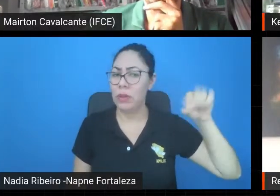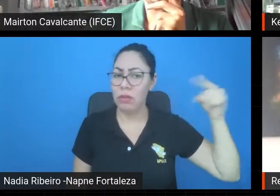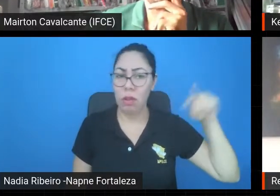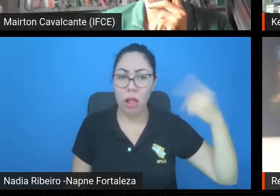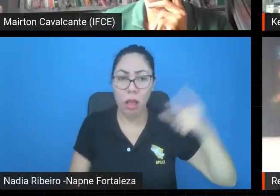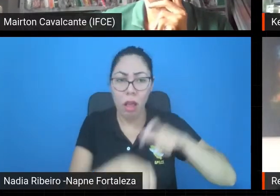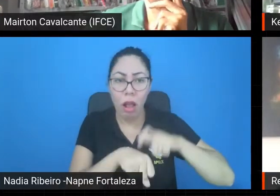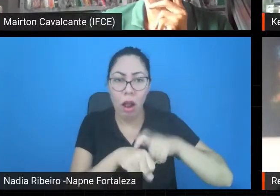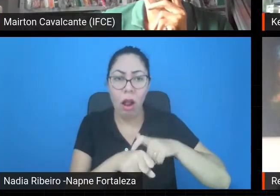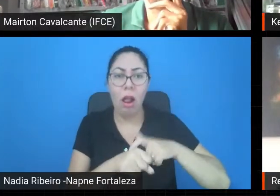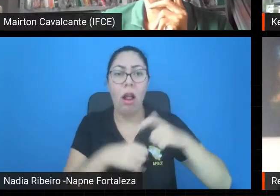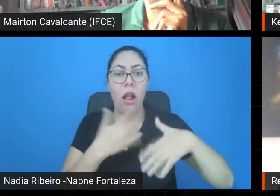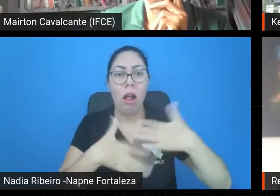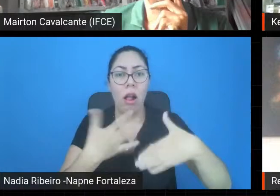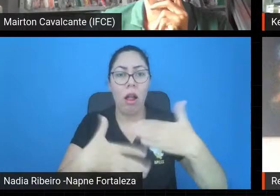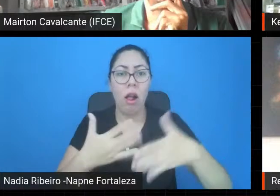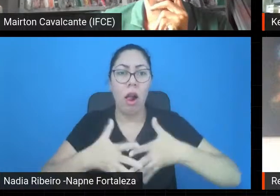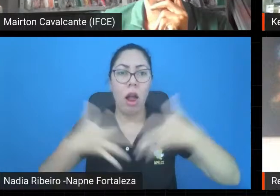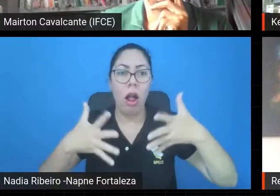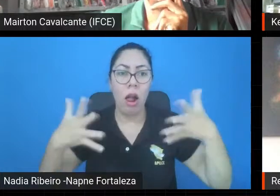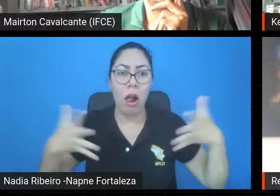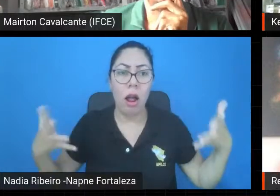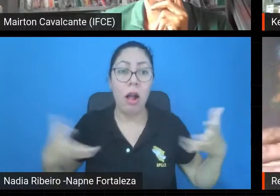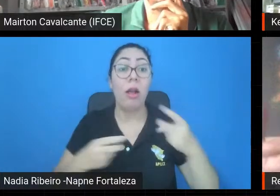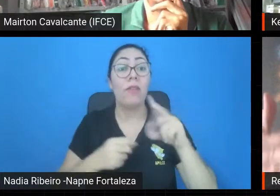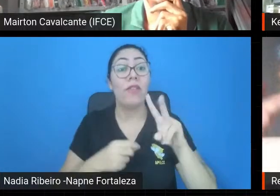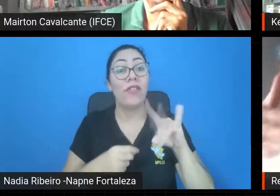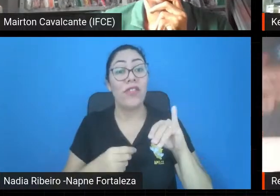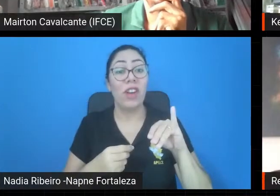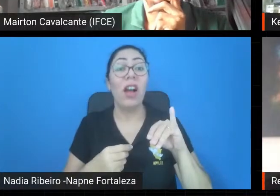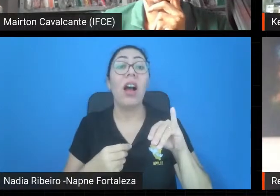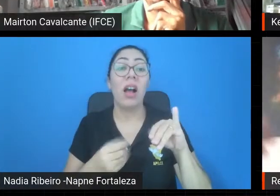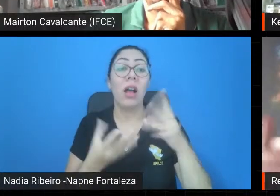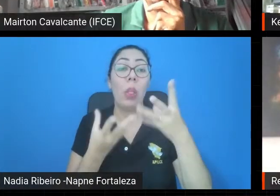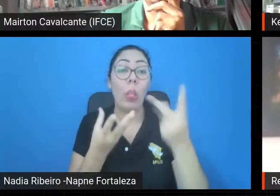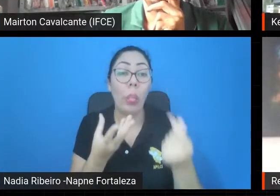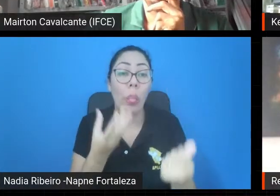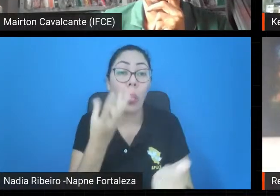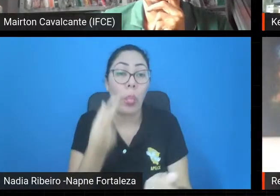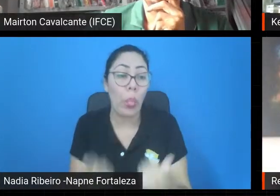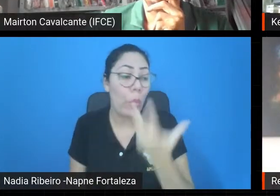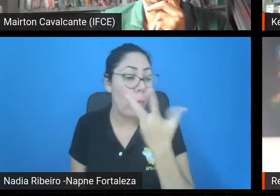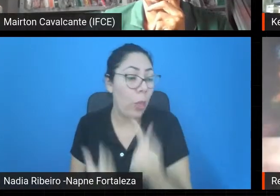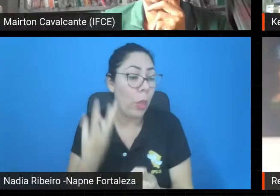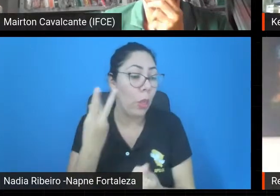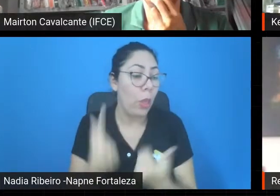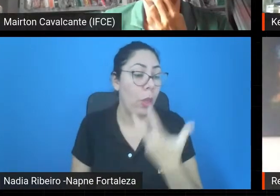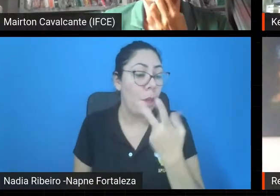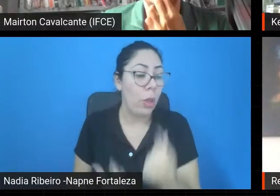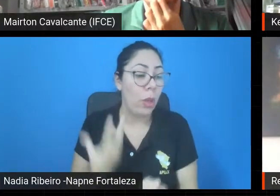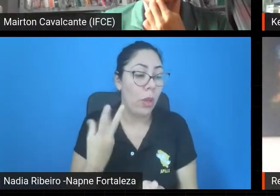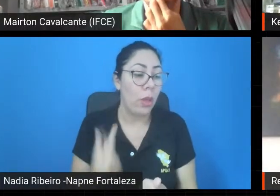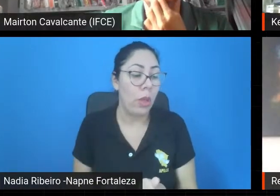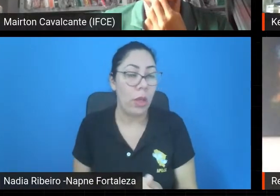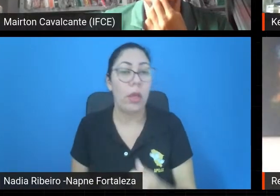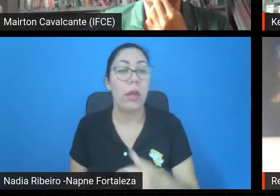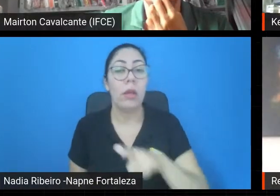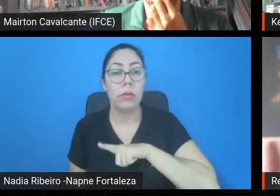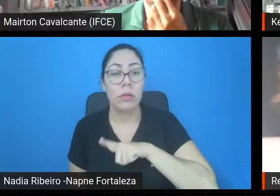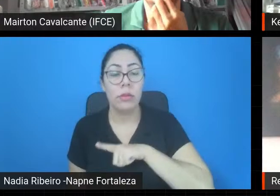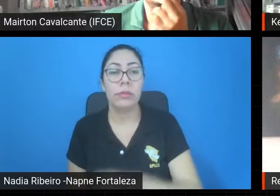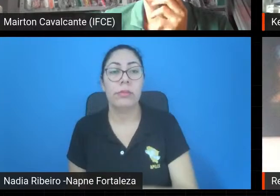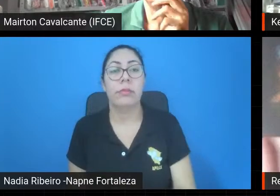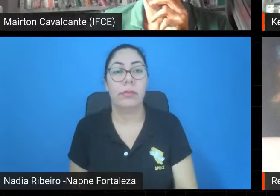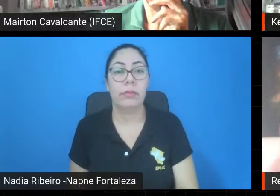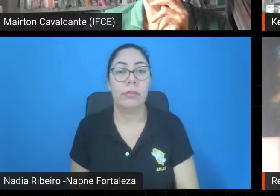falava da morte térmica do universo, porque em algum momento a expansão que atua no sentido contrário da gravitação, as